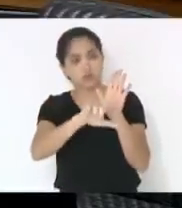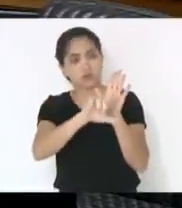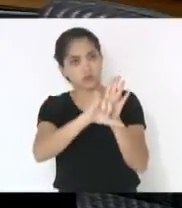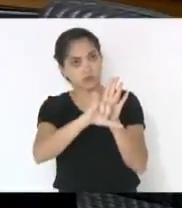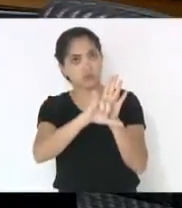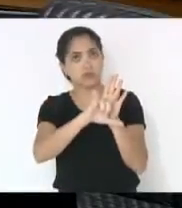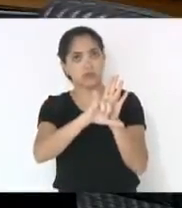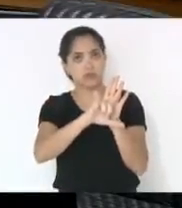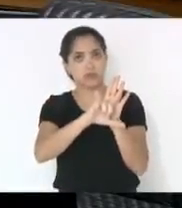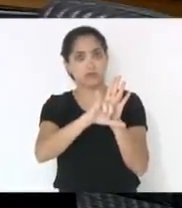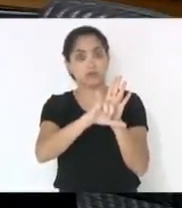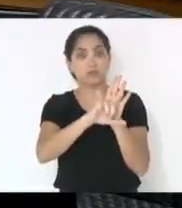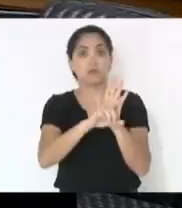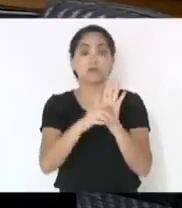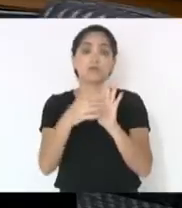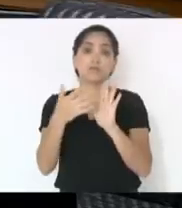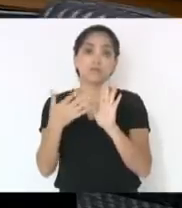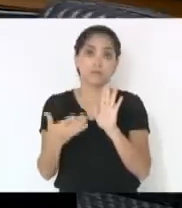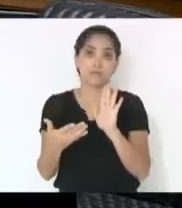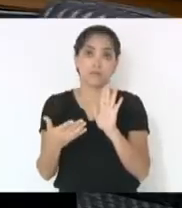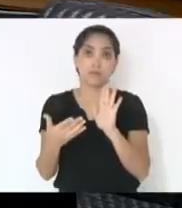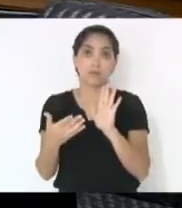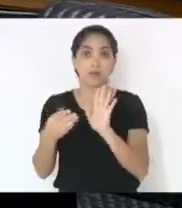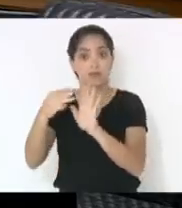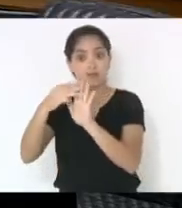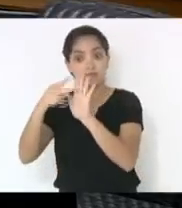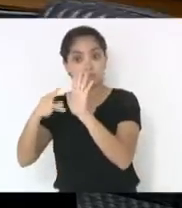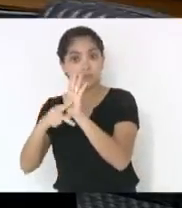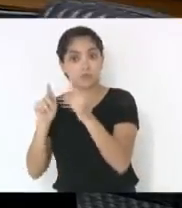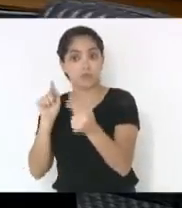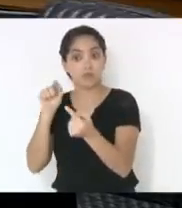São medidas provisórias que têm uma finalidade,